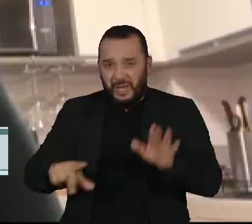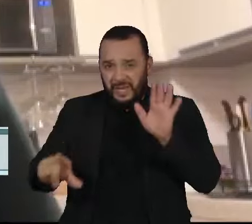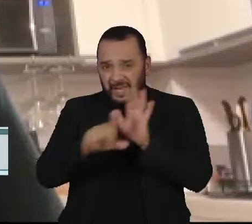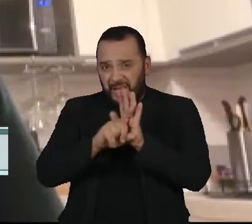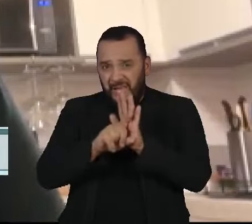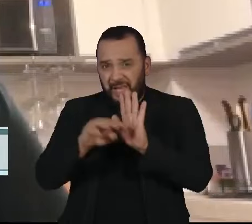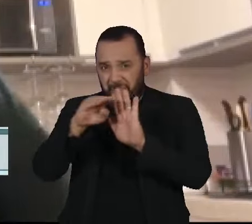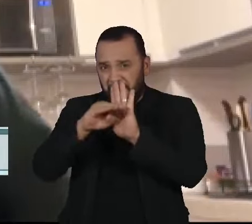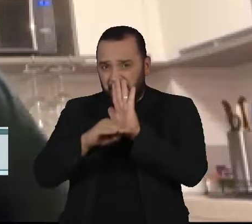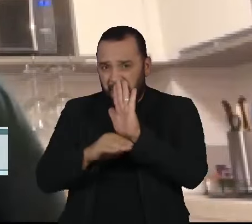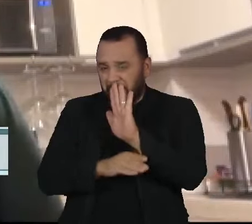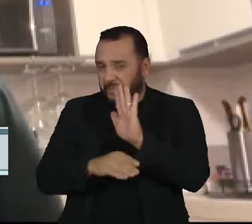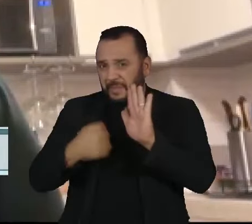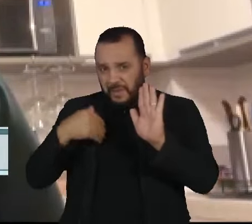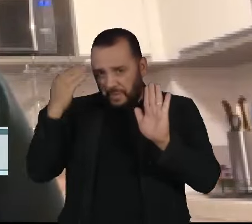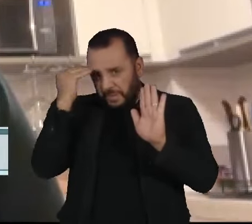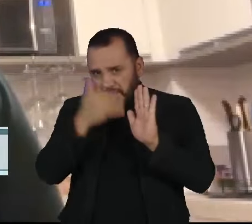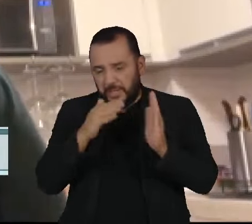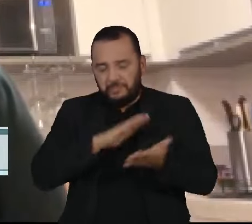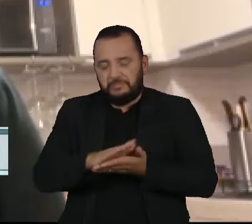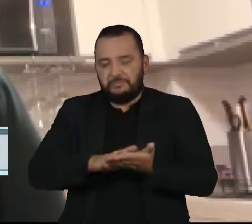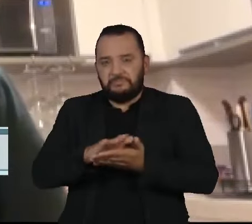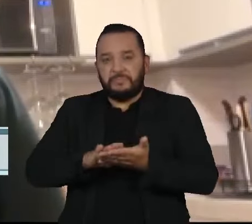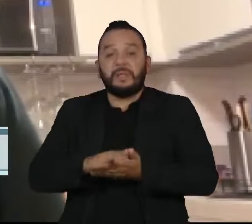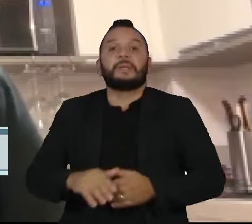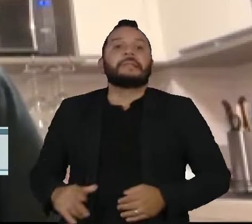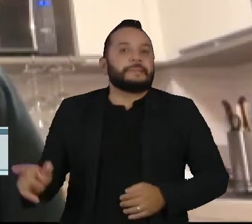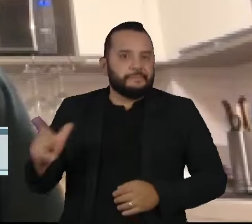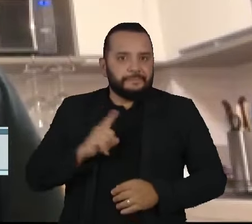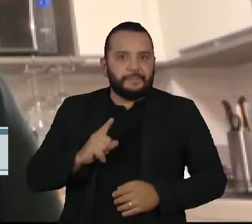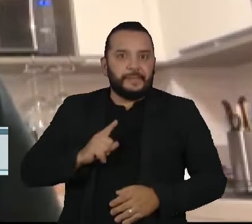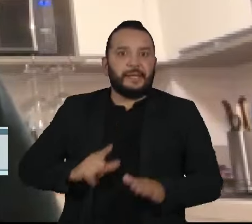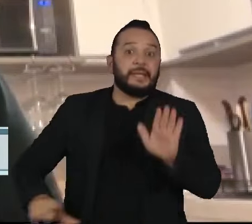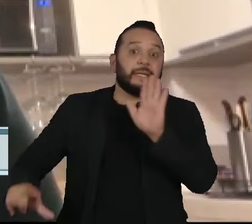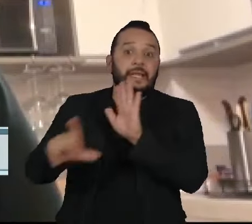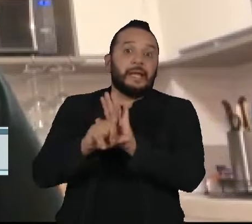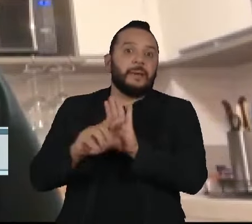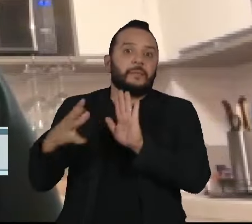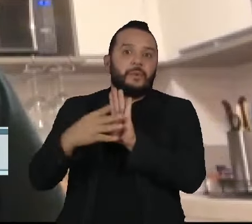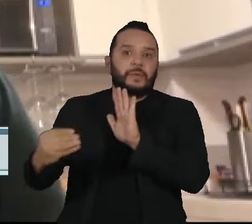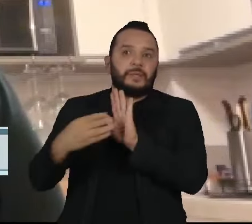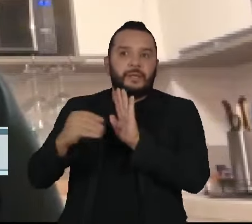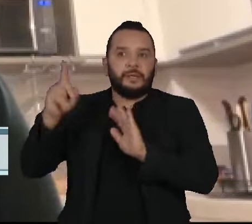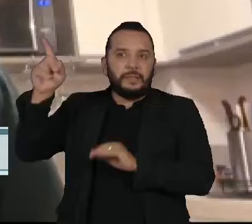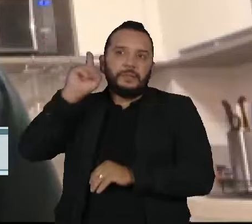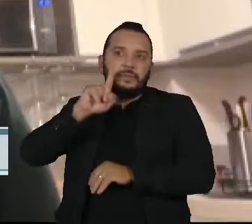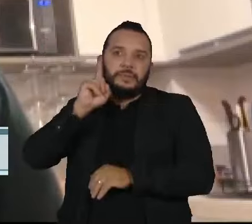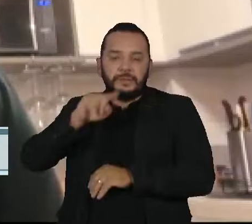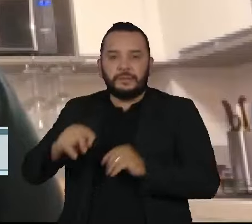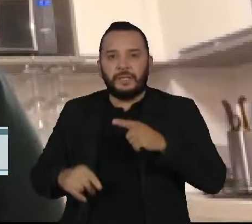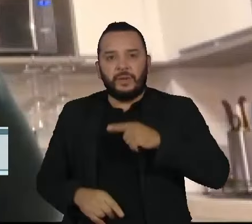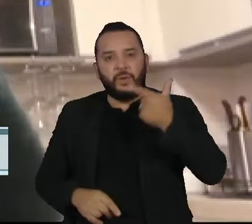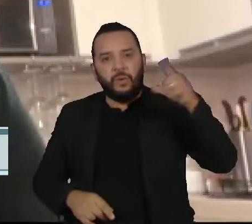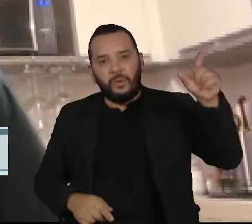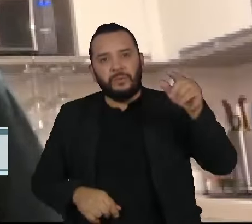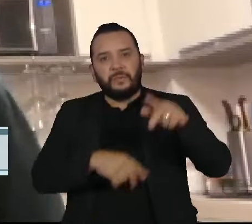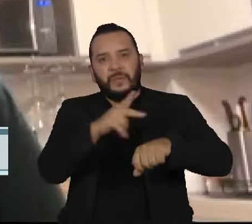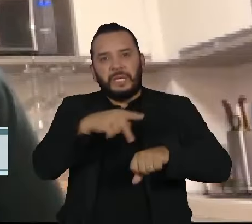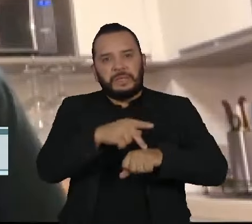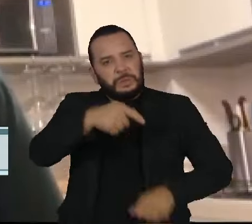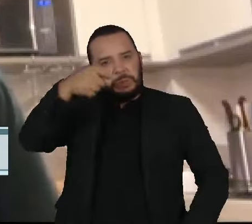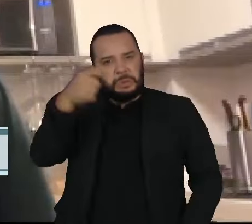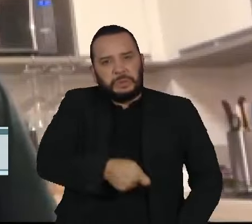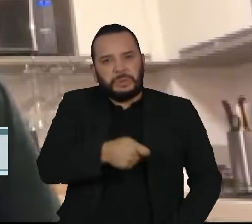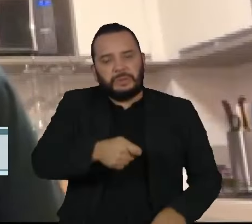liberais de praticamente não regulação dos Estados Unidos, tem o modelo mão pesada dos países autoritários, da Rússia, da China, e tem o